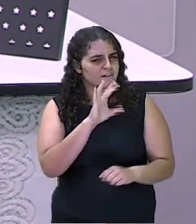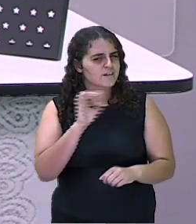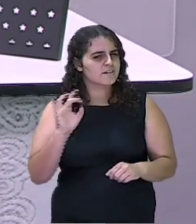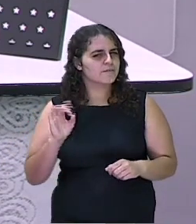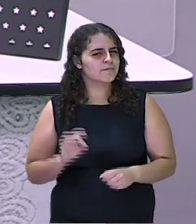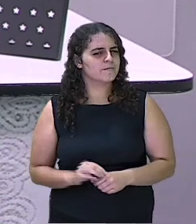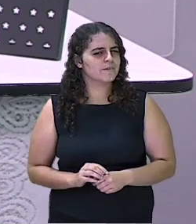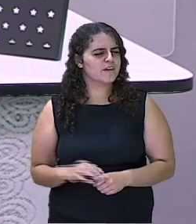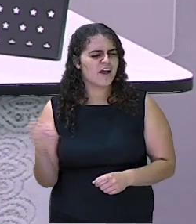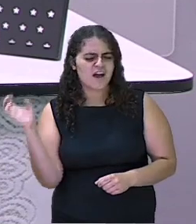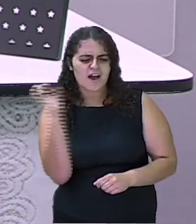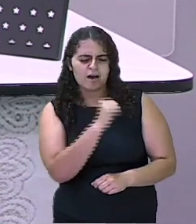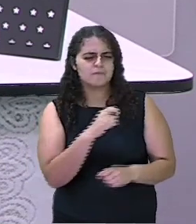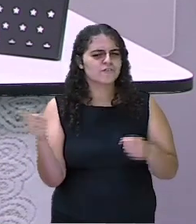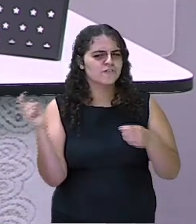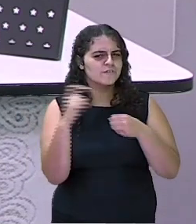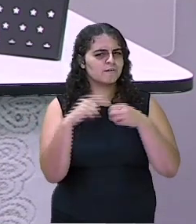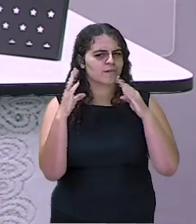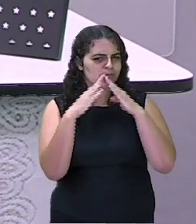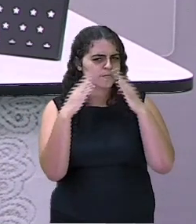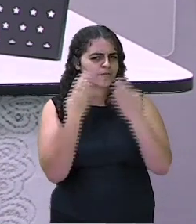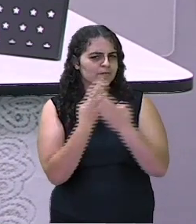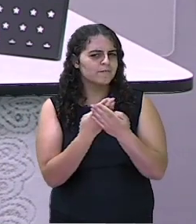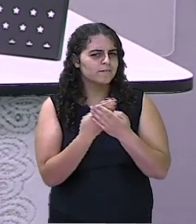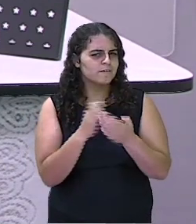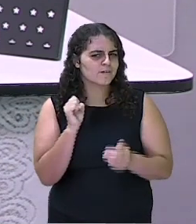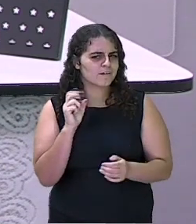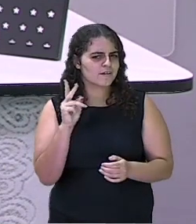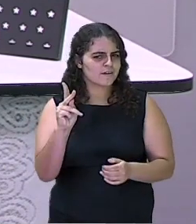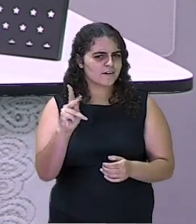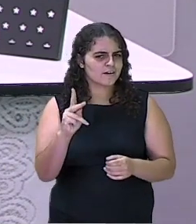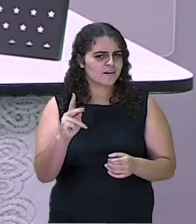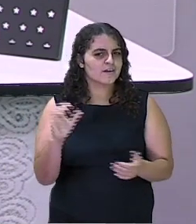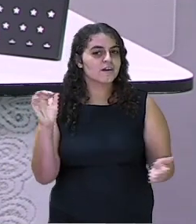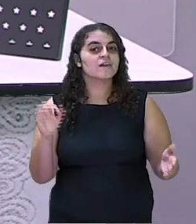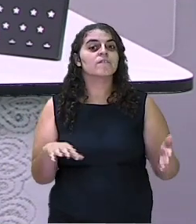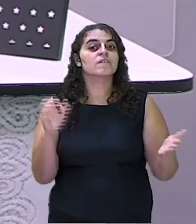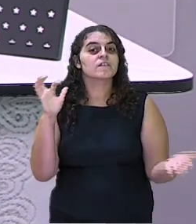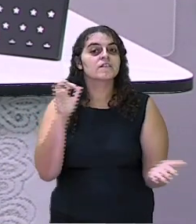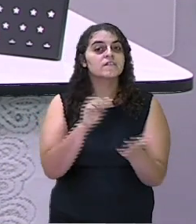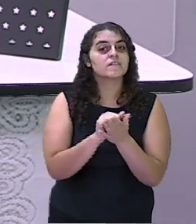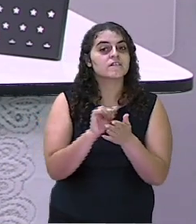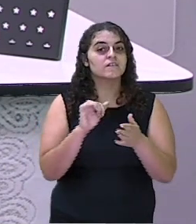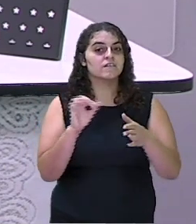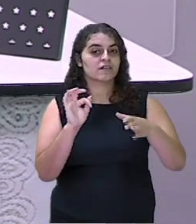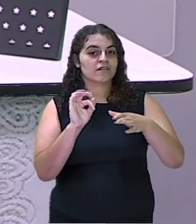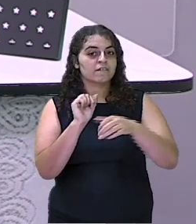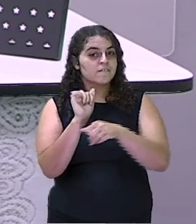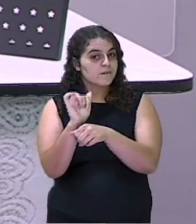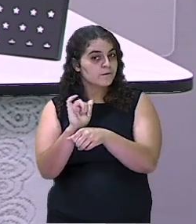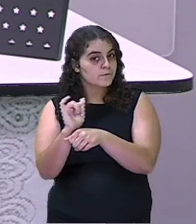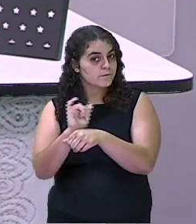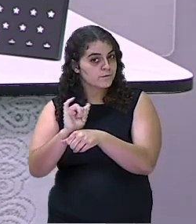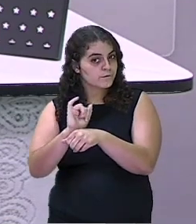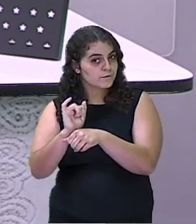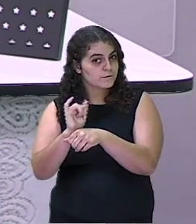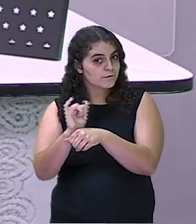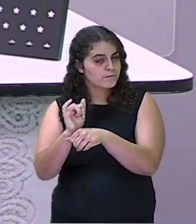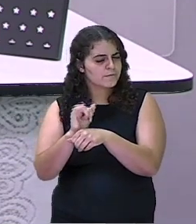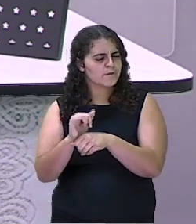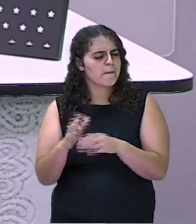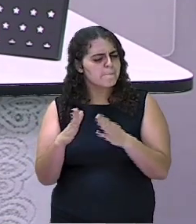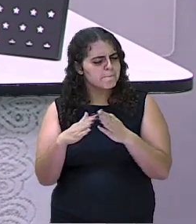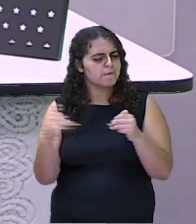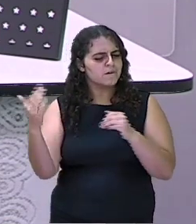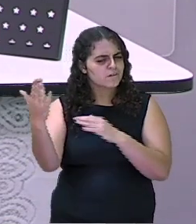breve você vai voltar para a escola. Combinado? E já se inscreveu no nosso canal do YouTube? Não? Peça a ajuda de um adulto.